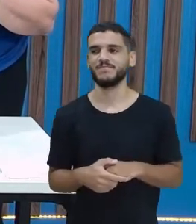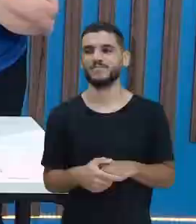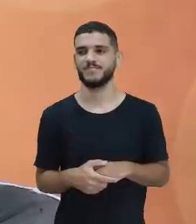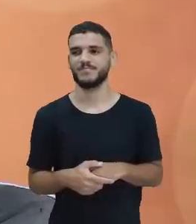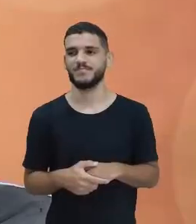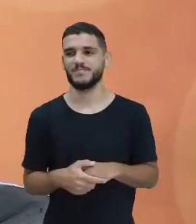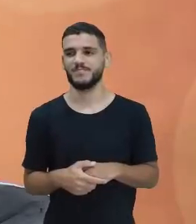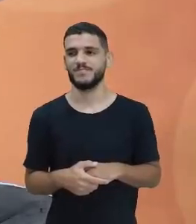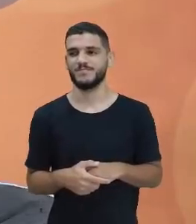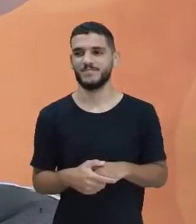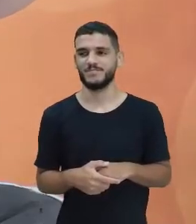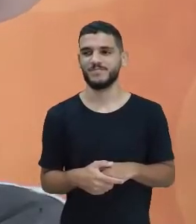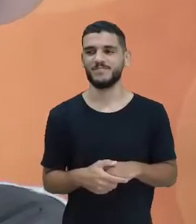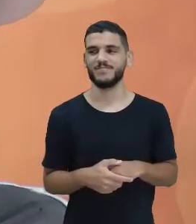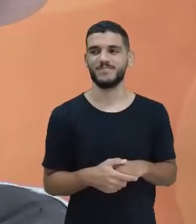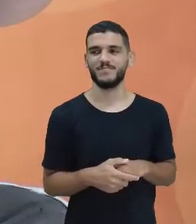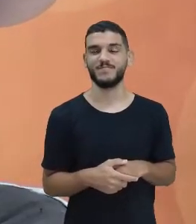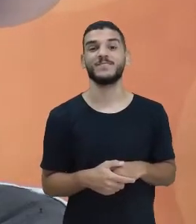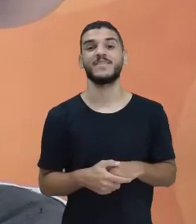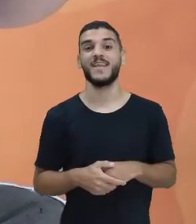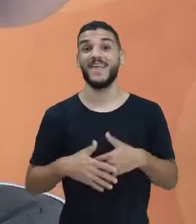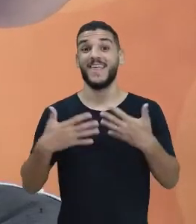aí, Um, dois, três e meia aí. Já.